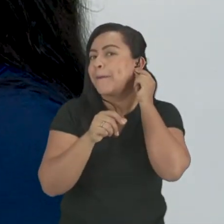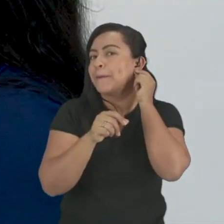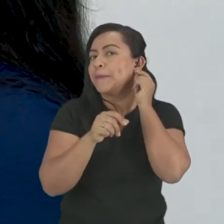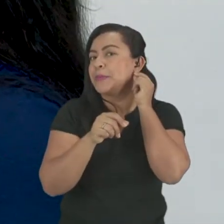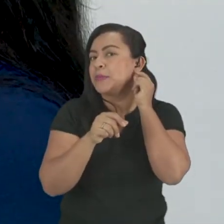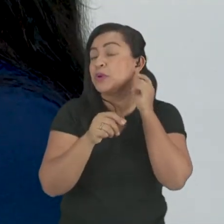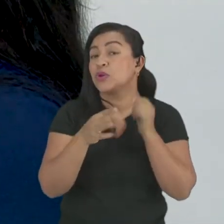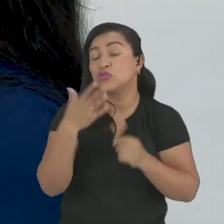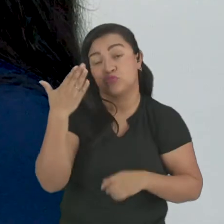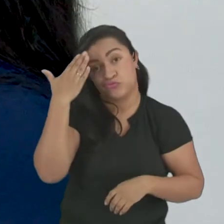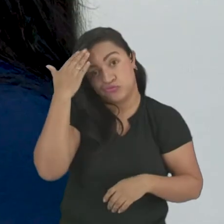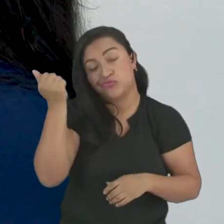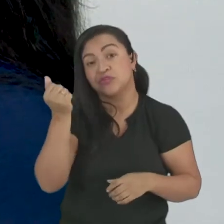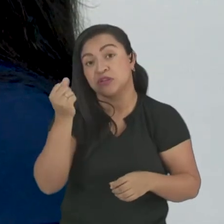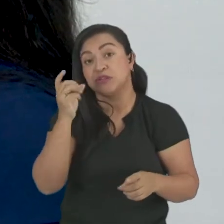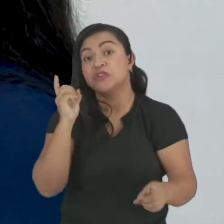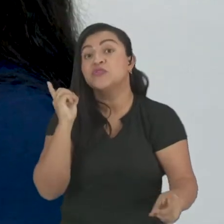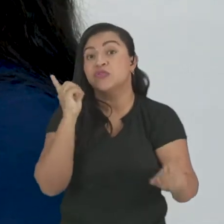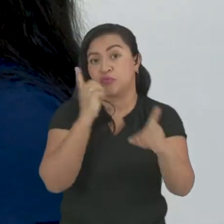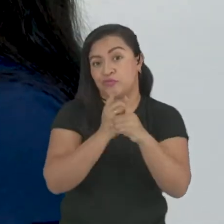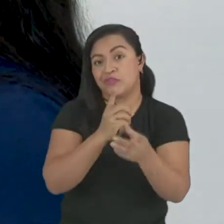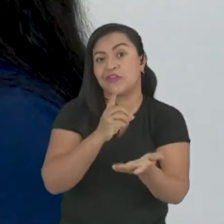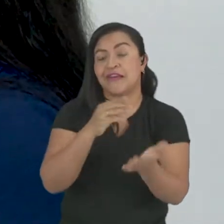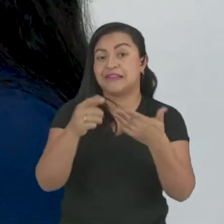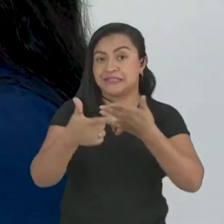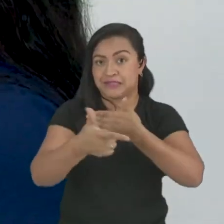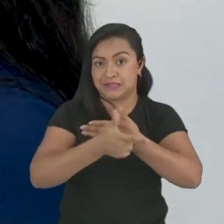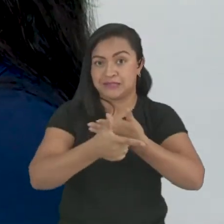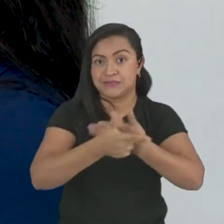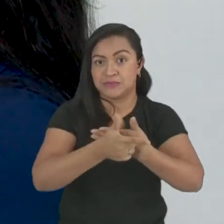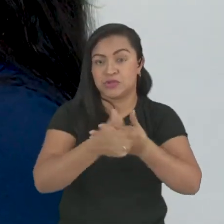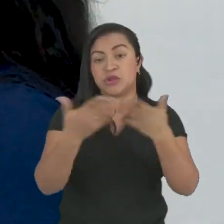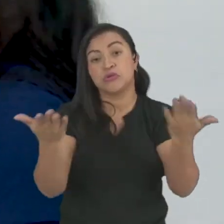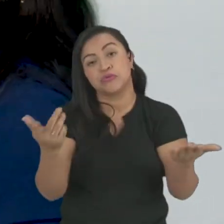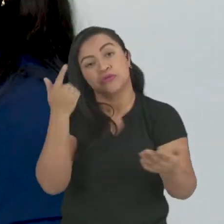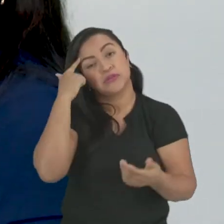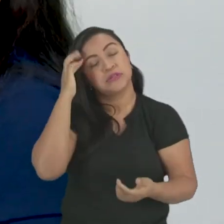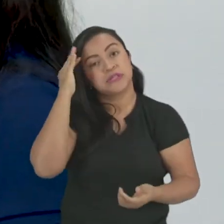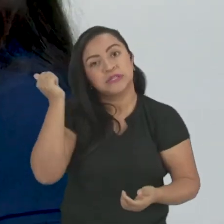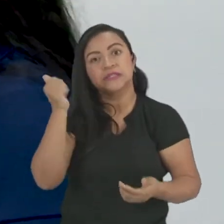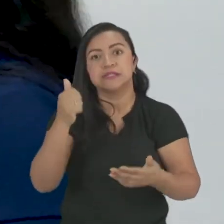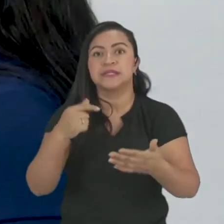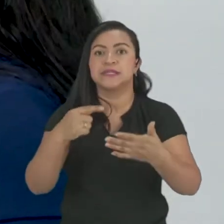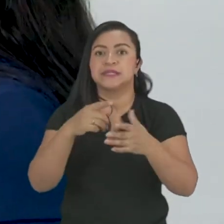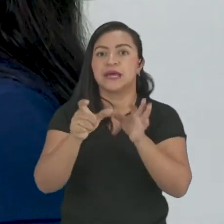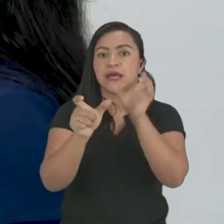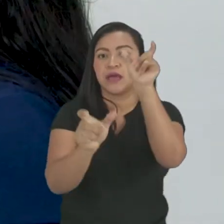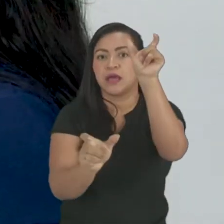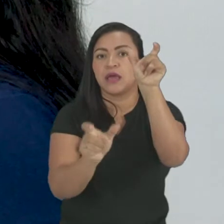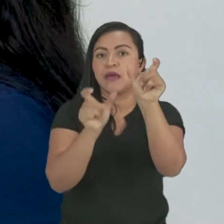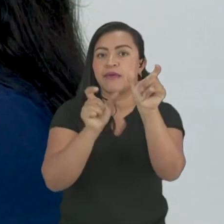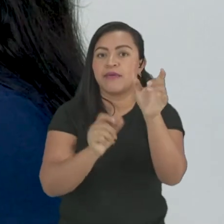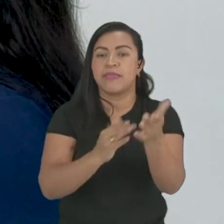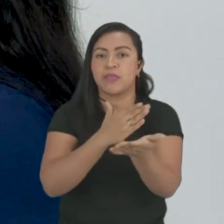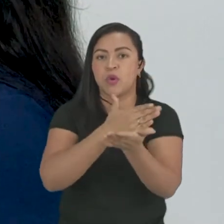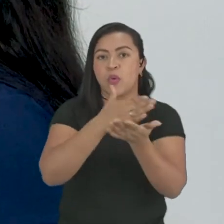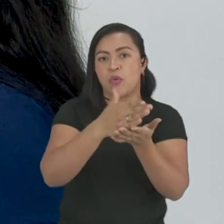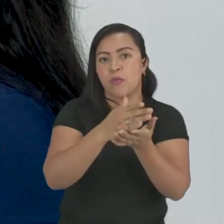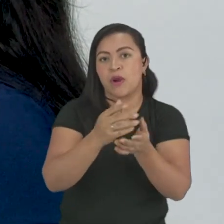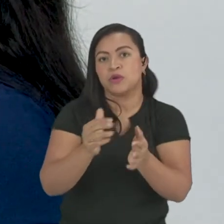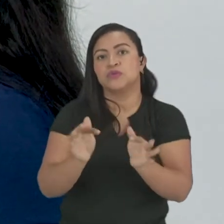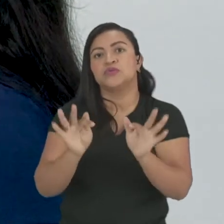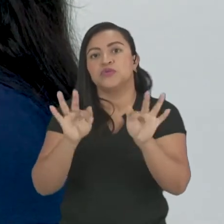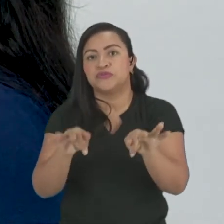página. Eu já posso identificar, ó, que ela fica entre essas duas palavras, porque brinco não é antes de